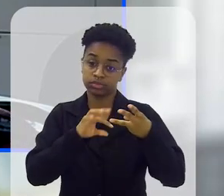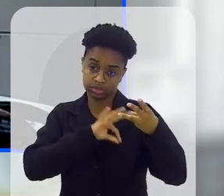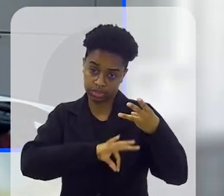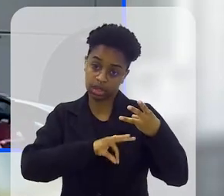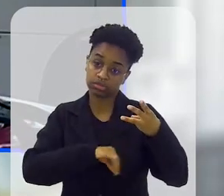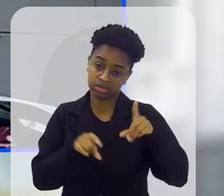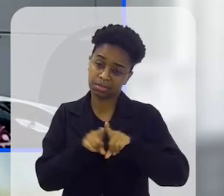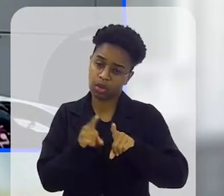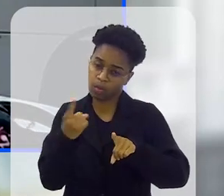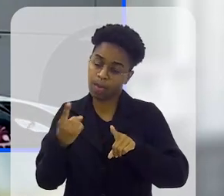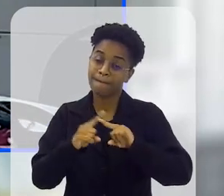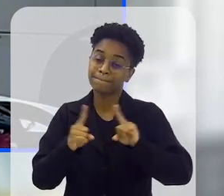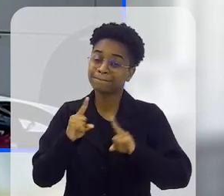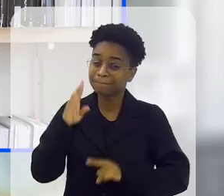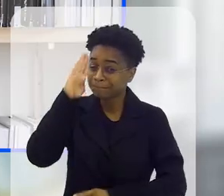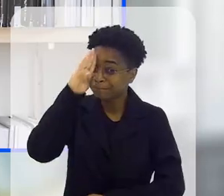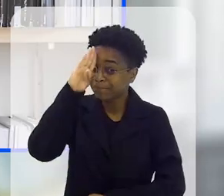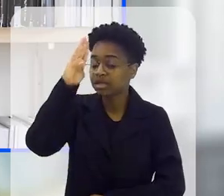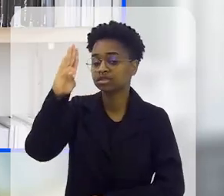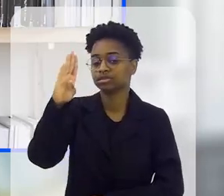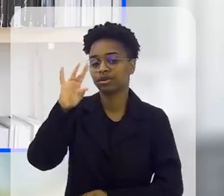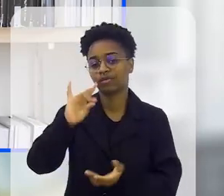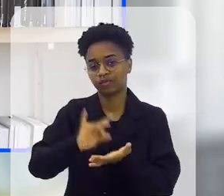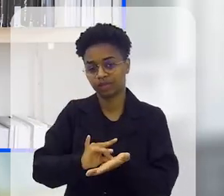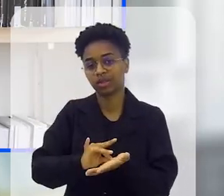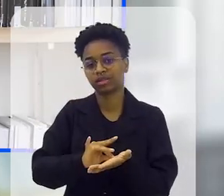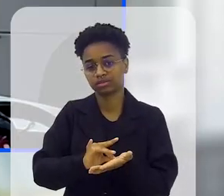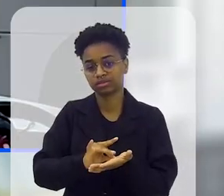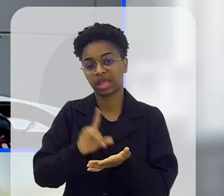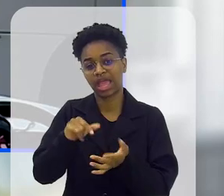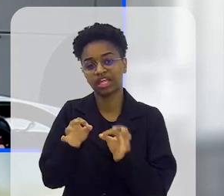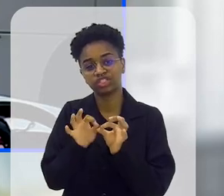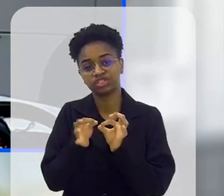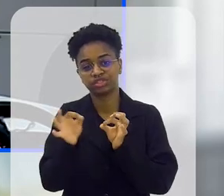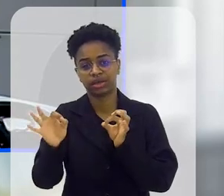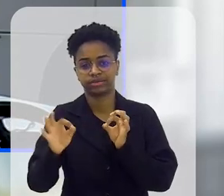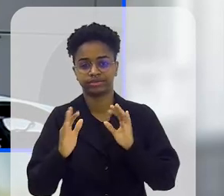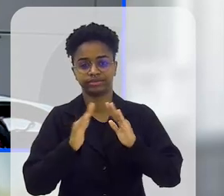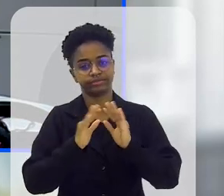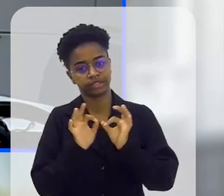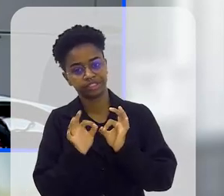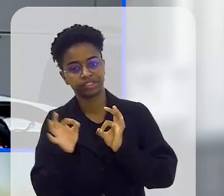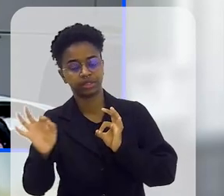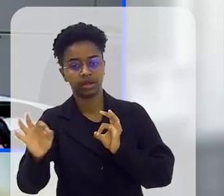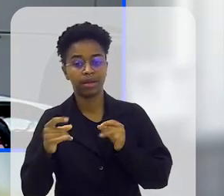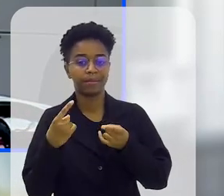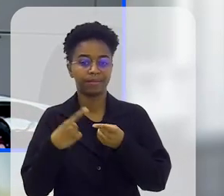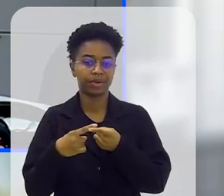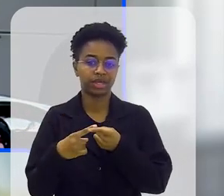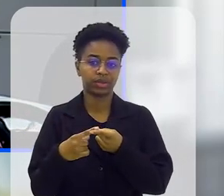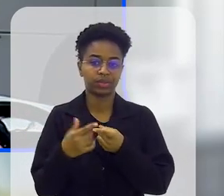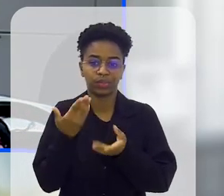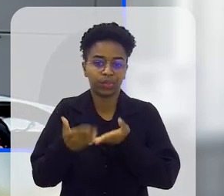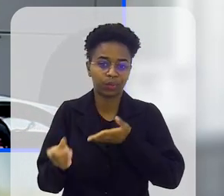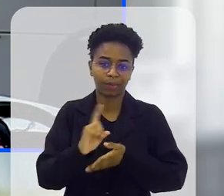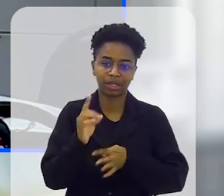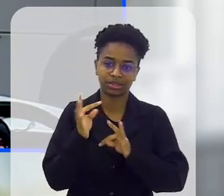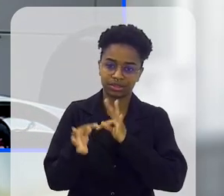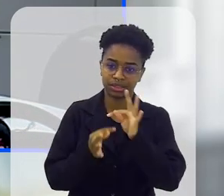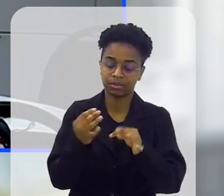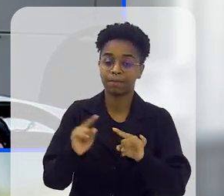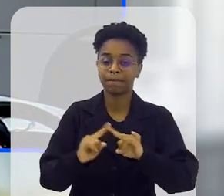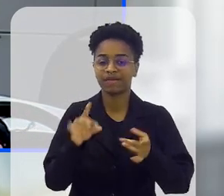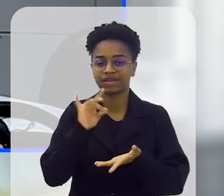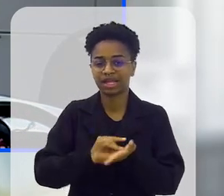da renda também é uma delas, mas o mais importante, realmente, é a distância para que ela não possa perder o